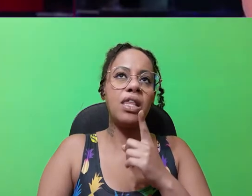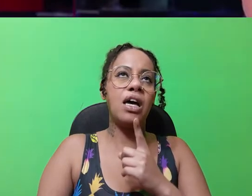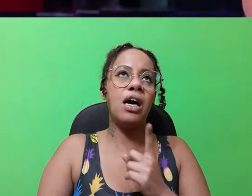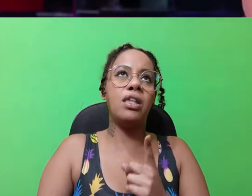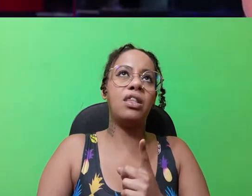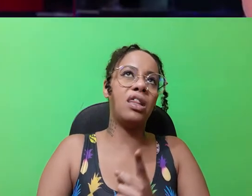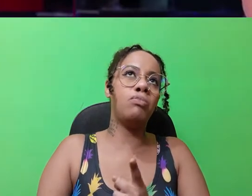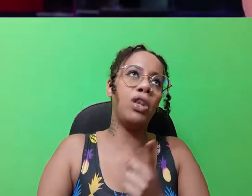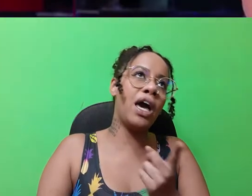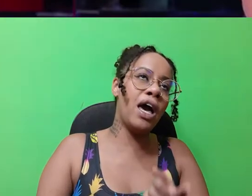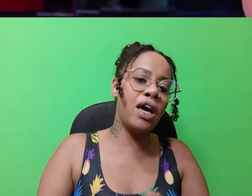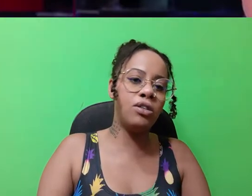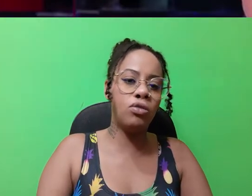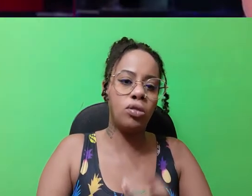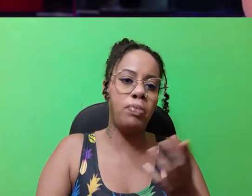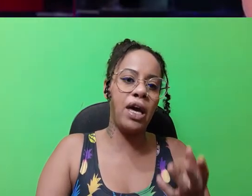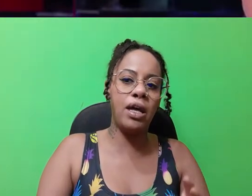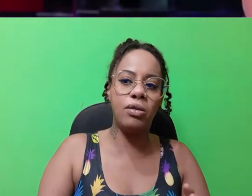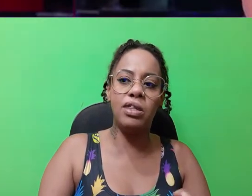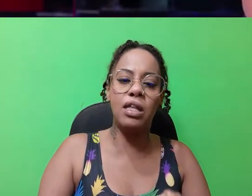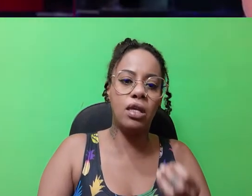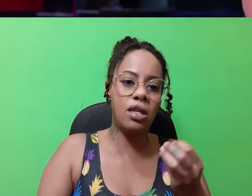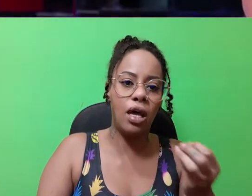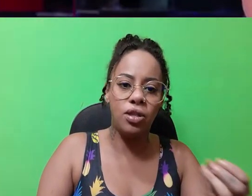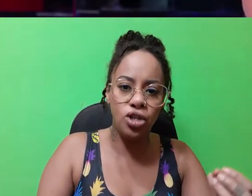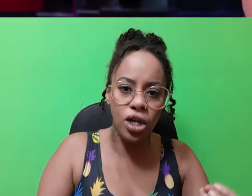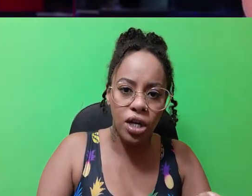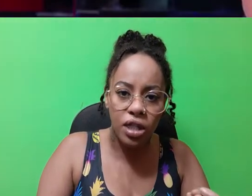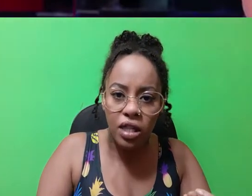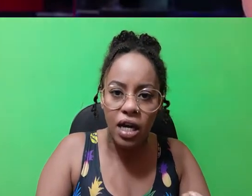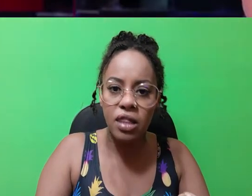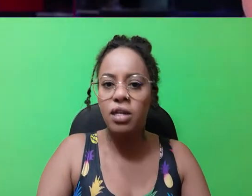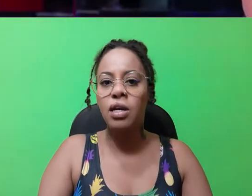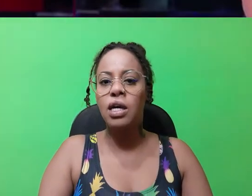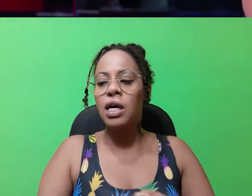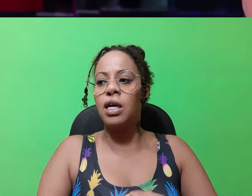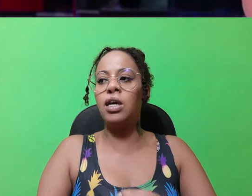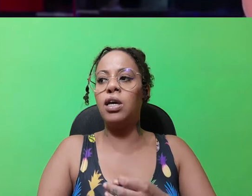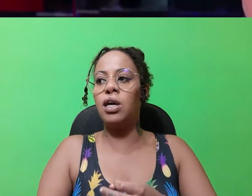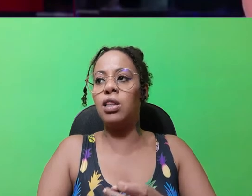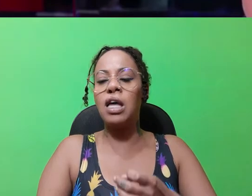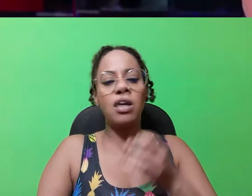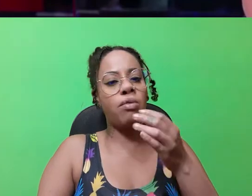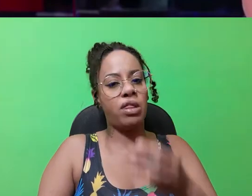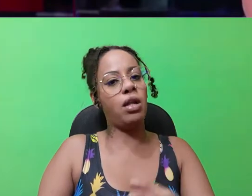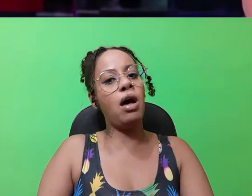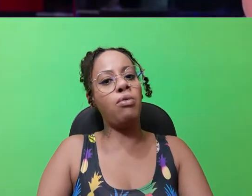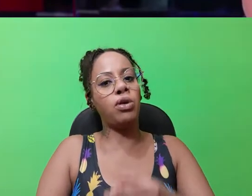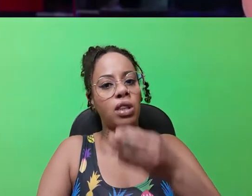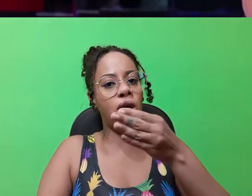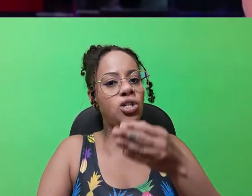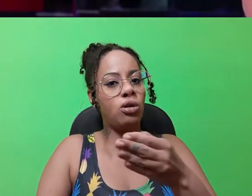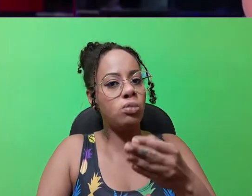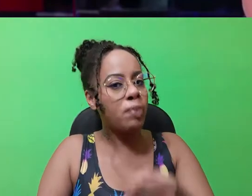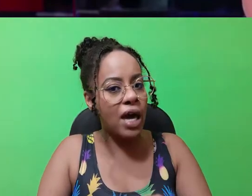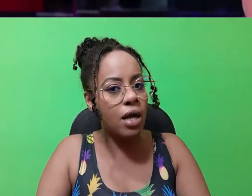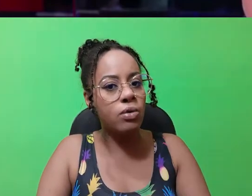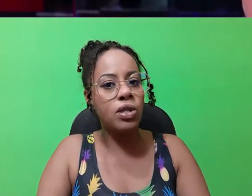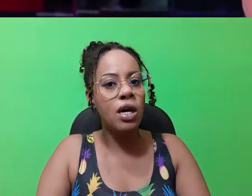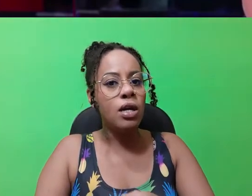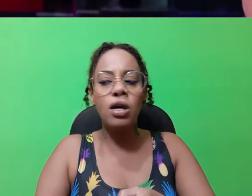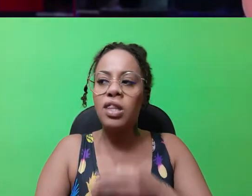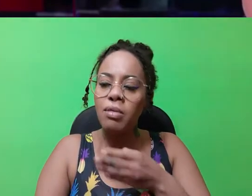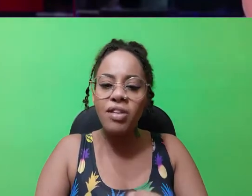Porque fala das mulheres, dos pelos, das esquerdistas. E nessa questão, no que tange aos